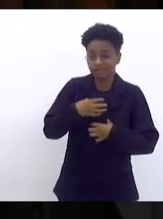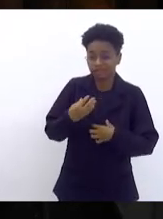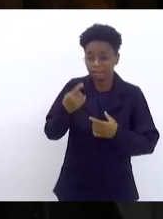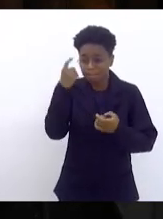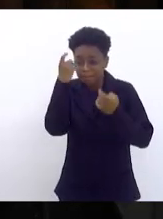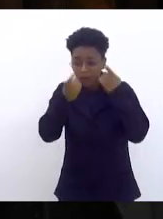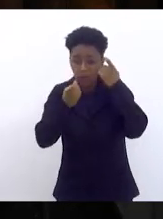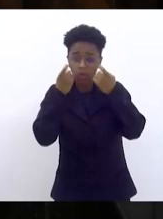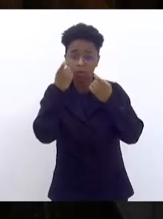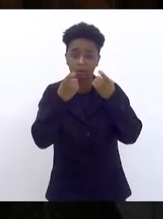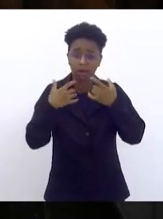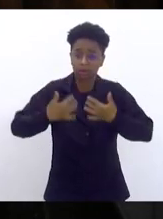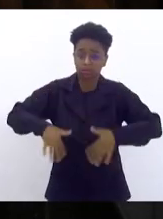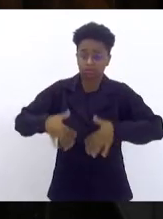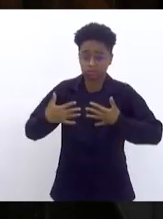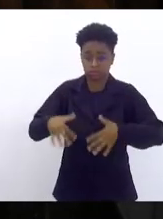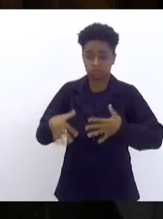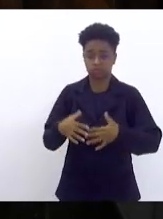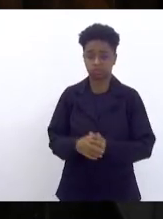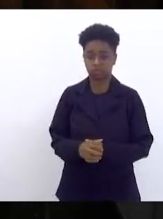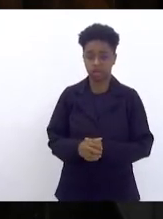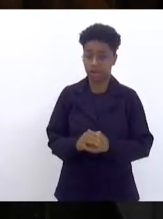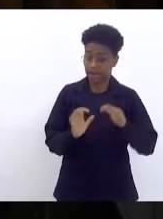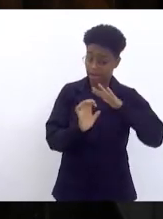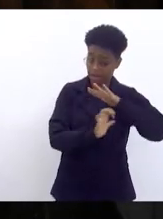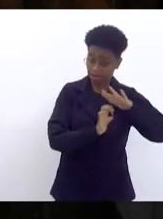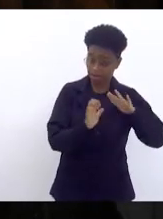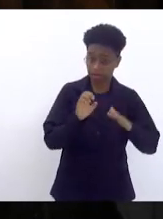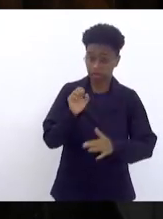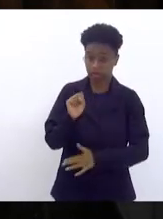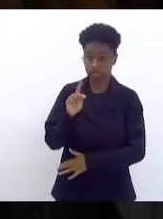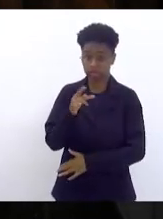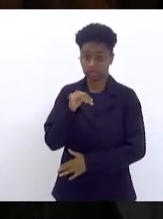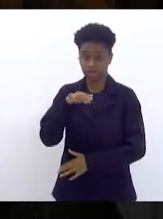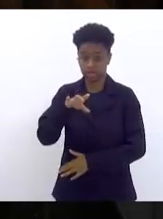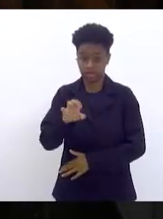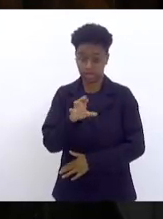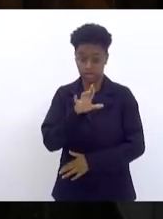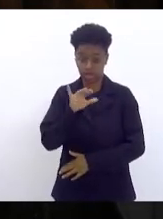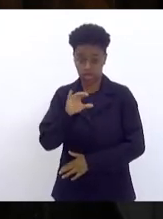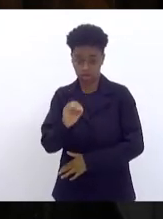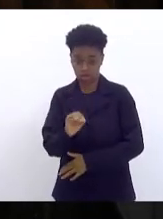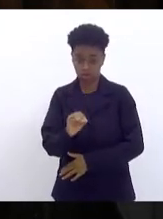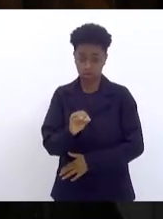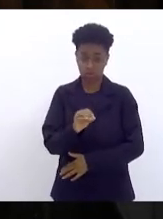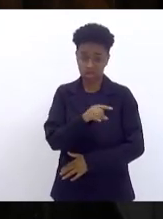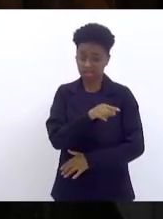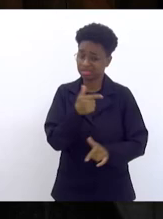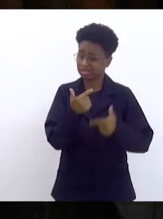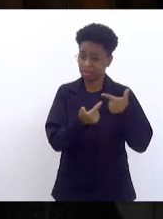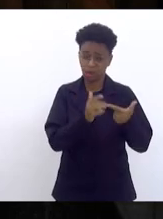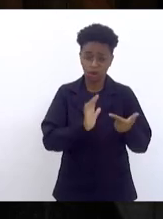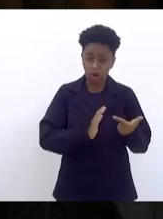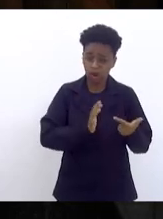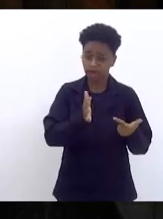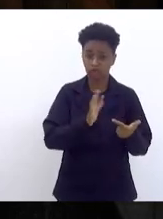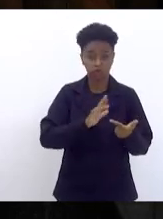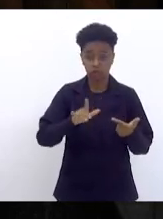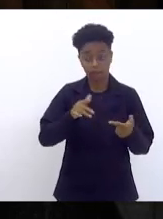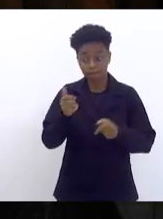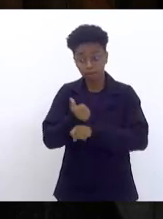desesperadora. Essa empresa Shine Rio presta péssimos serviços, não pelos seus